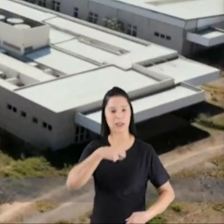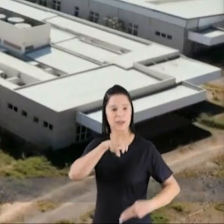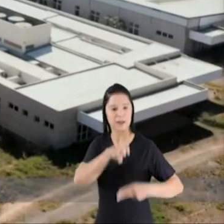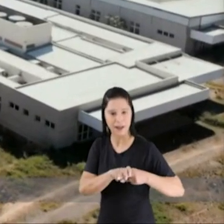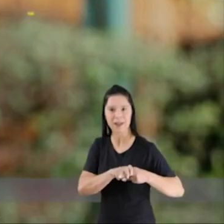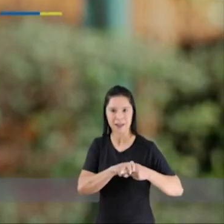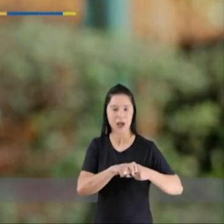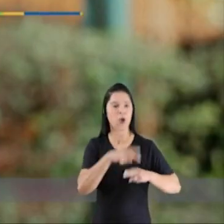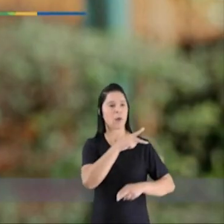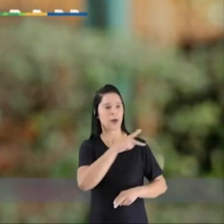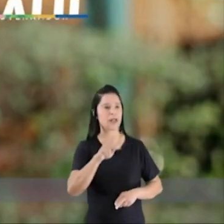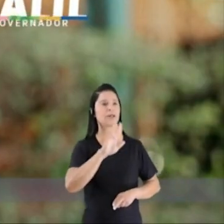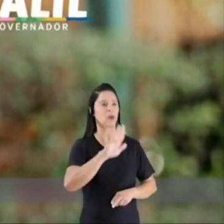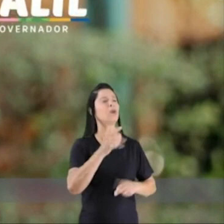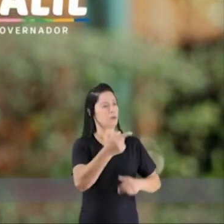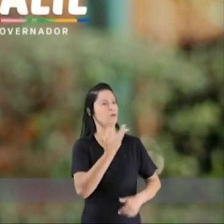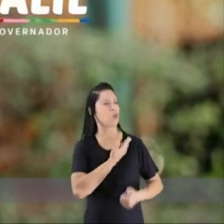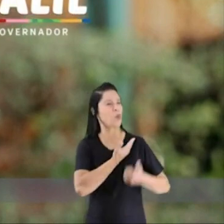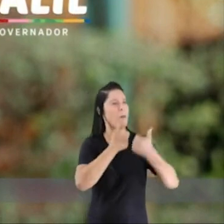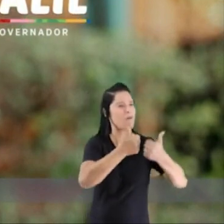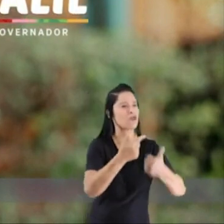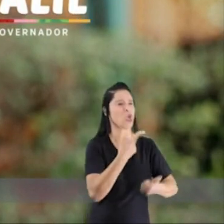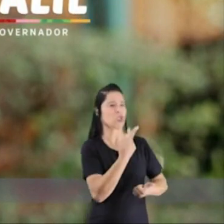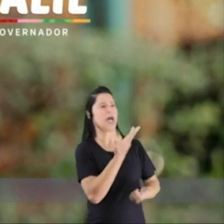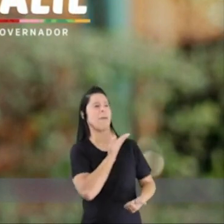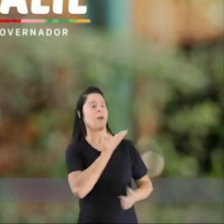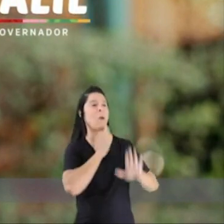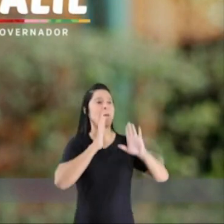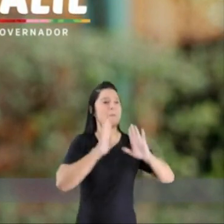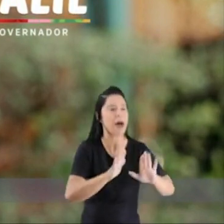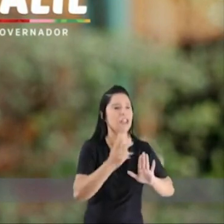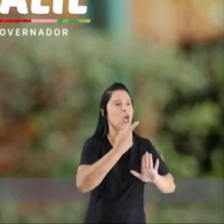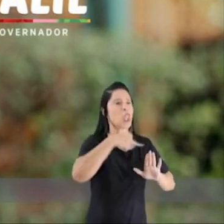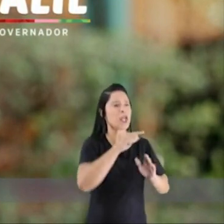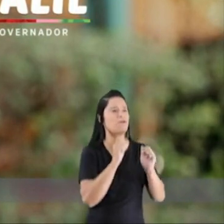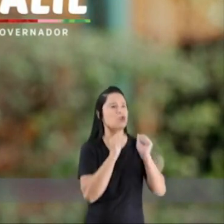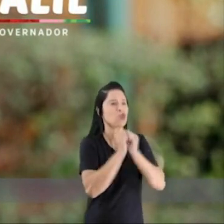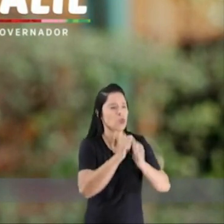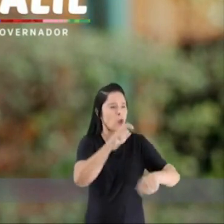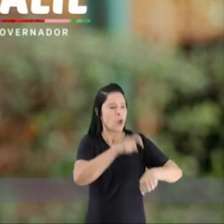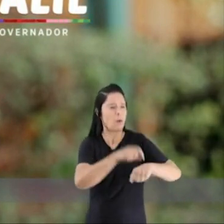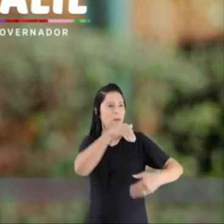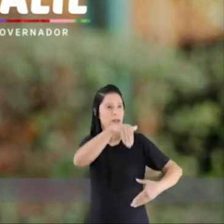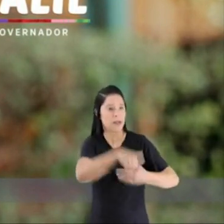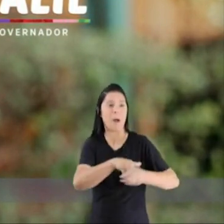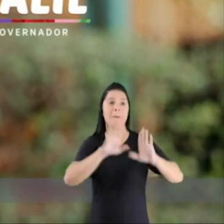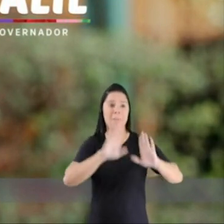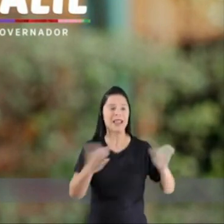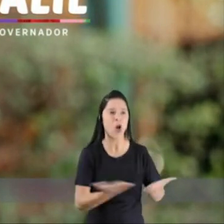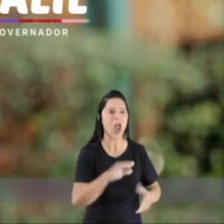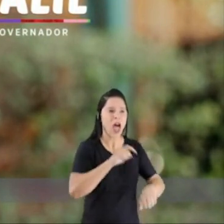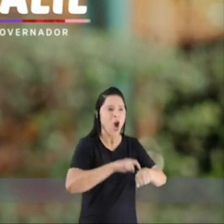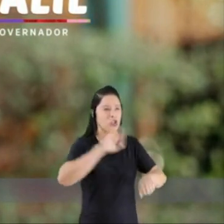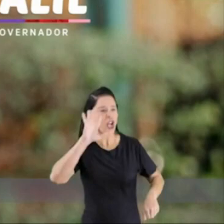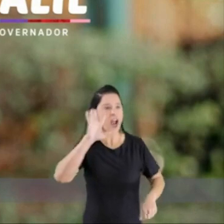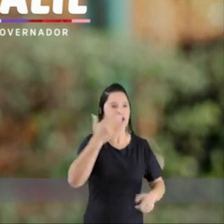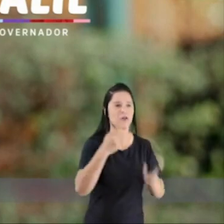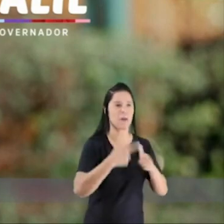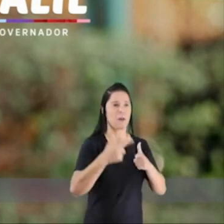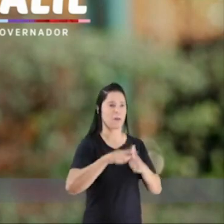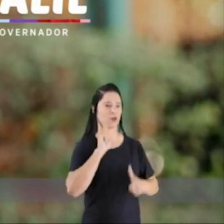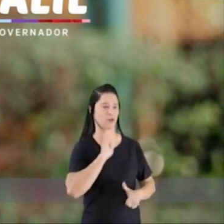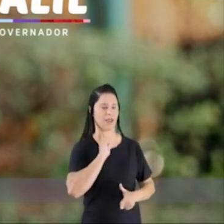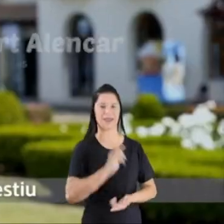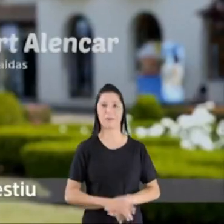sentar com o seu presidente da República e tá bom, amigão? Isso é muito meu amigo, Lula. Nós marchamos junto na eleição. Mas agora não vamos